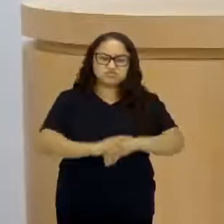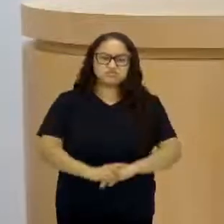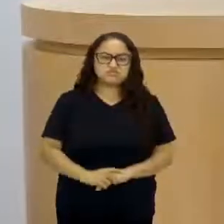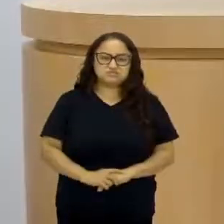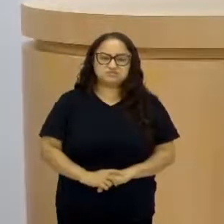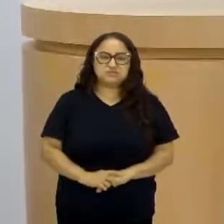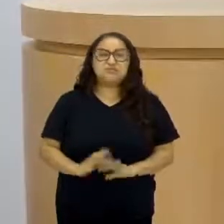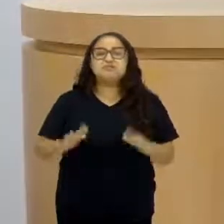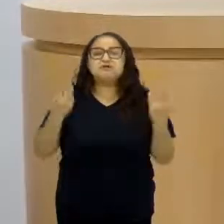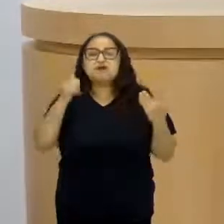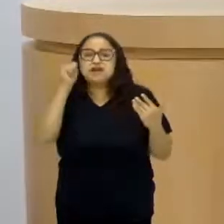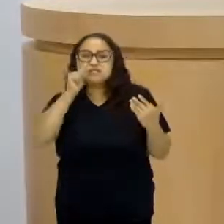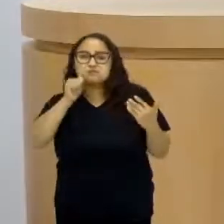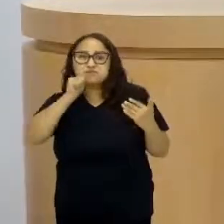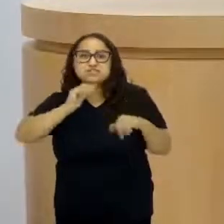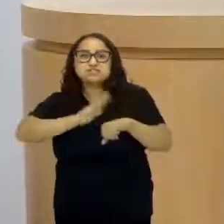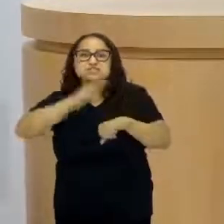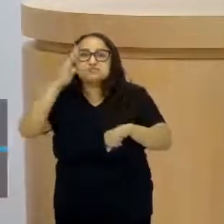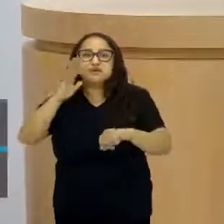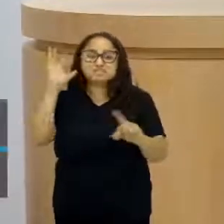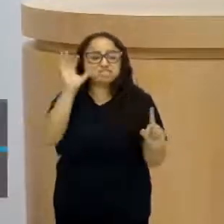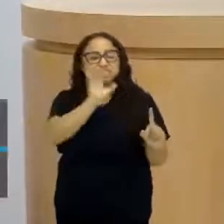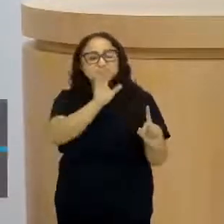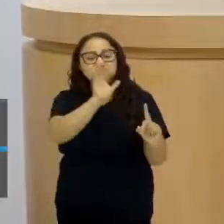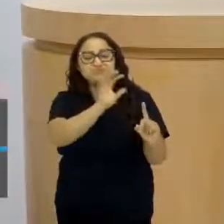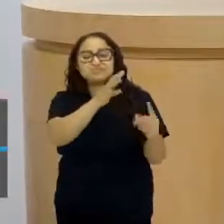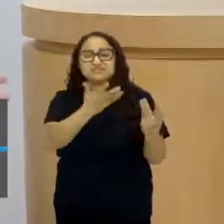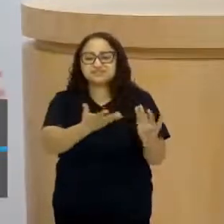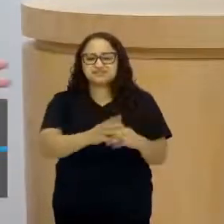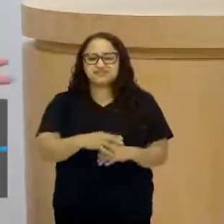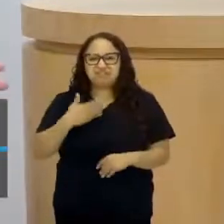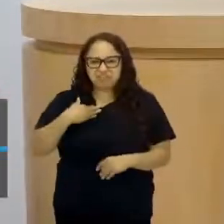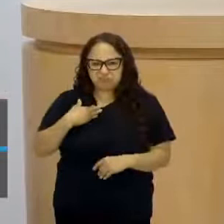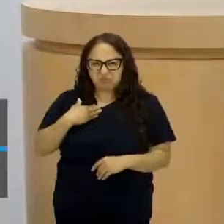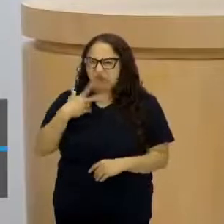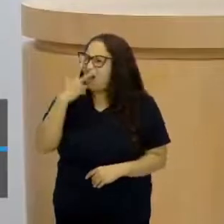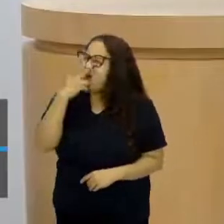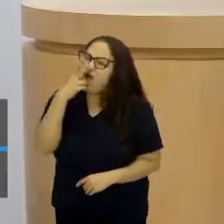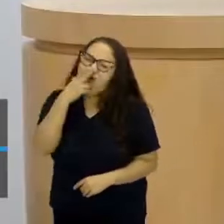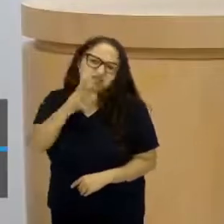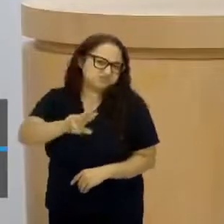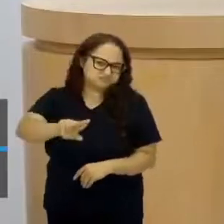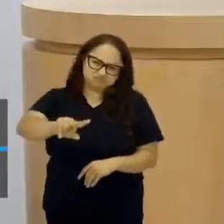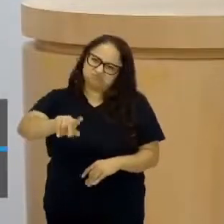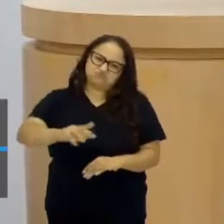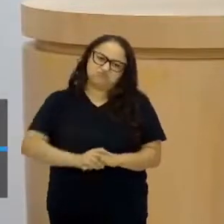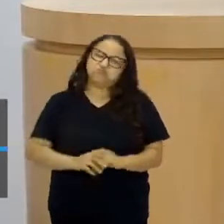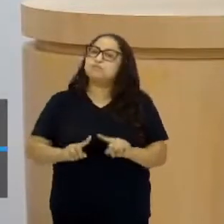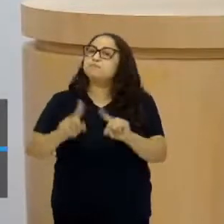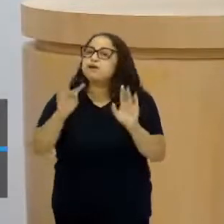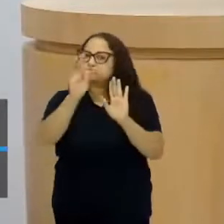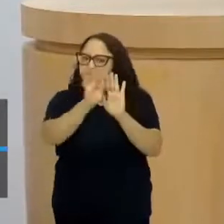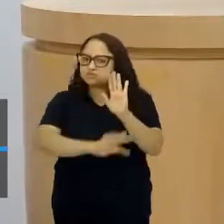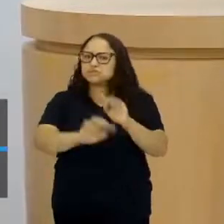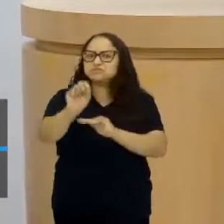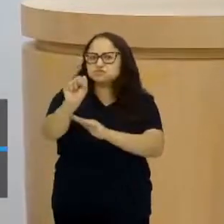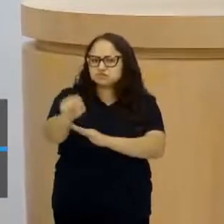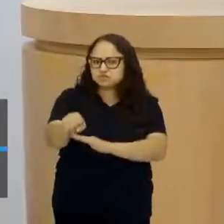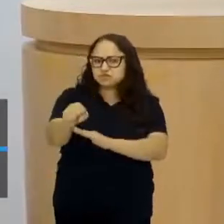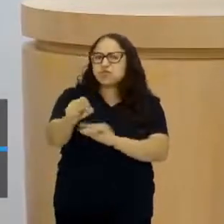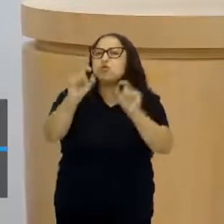as meninas são mais afetadas. Ah, eu não acho. Mas o texto diz que sim. Qual é a